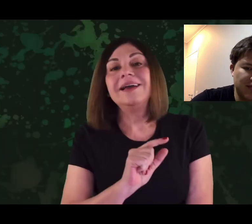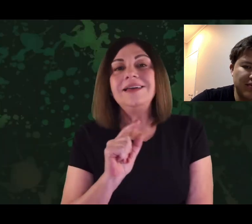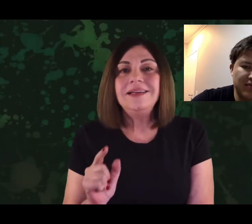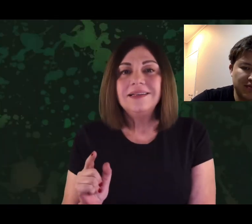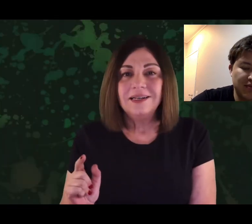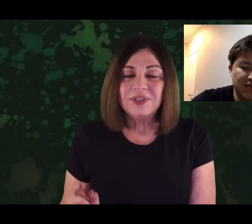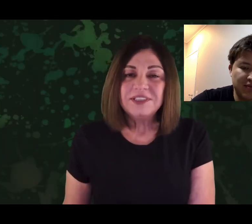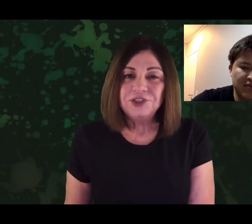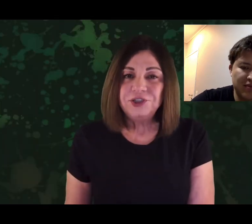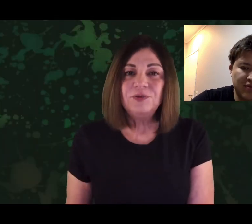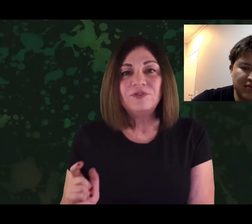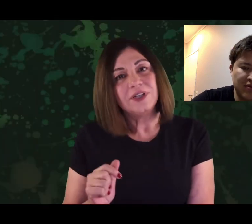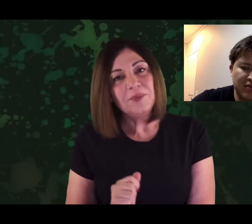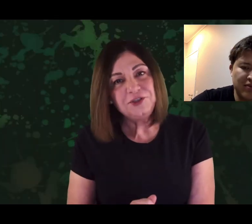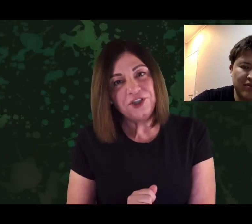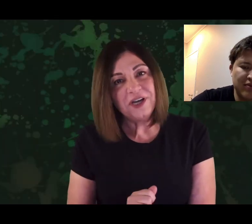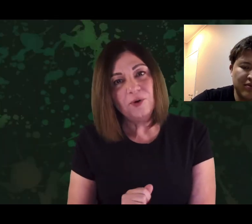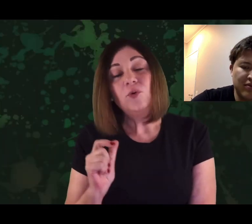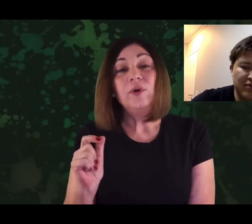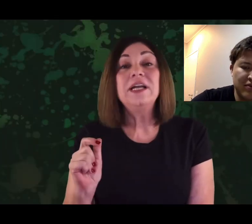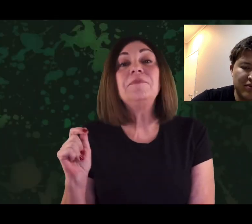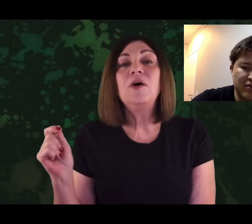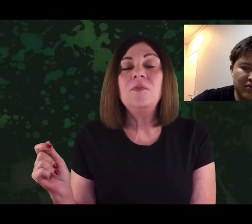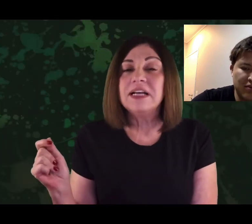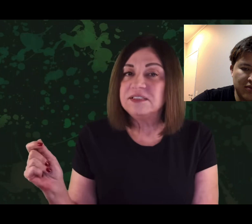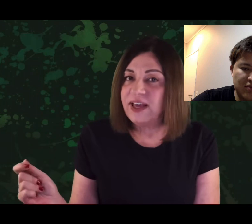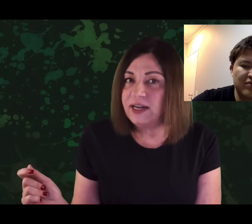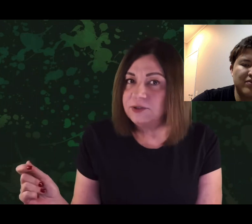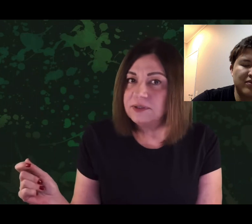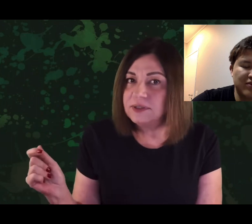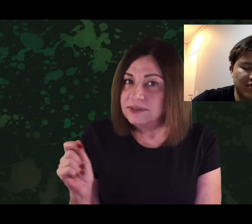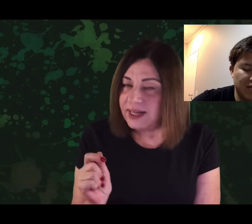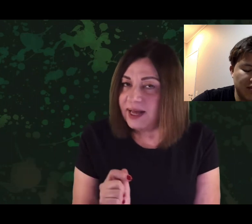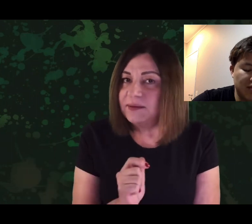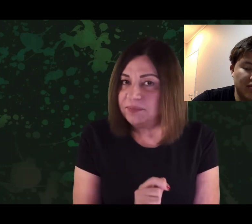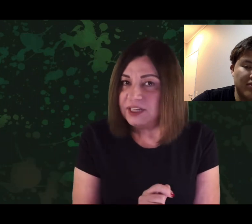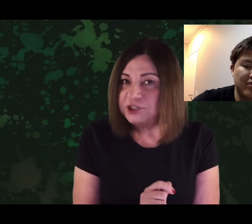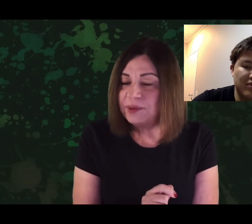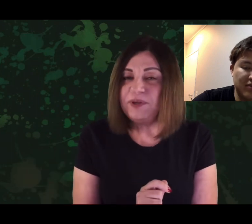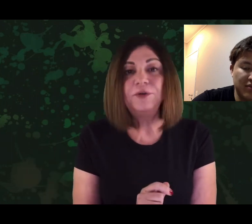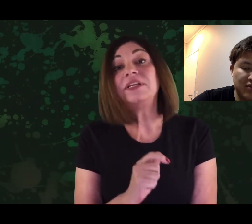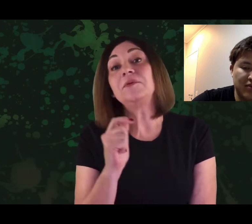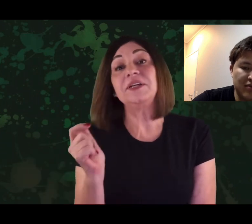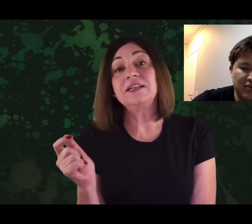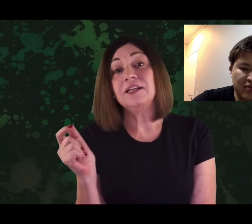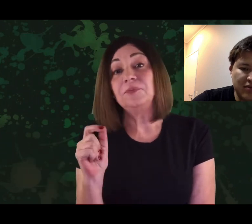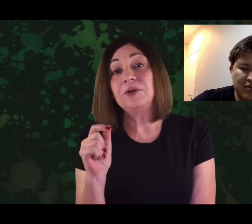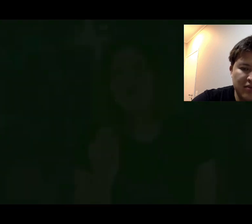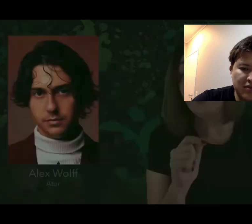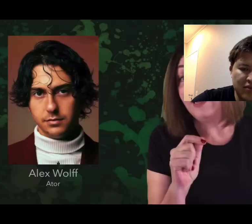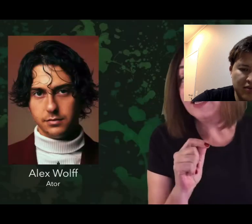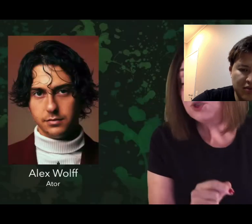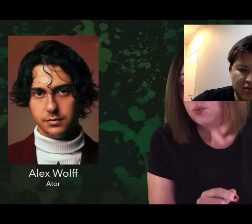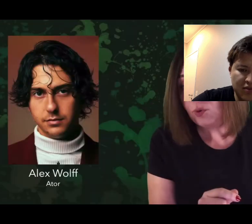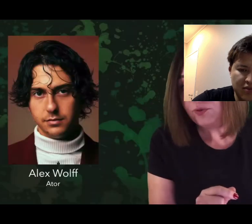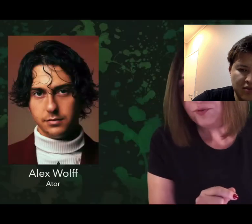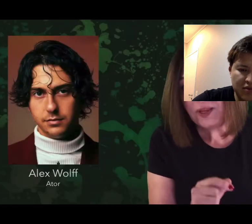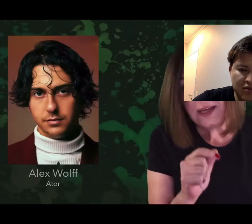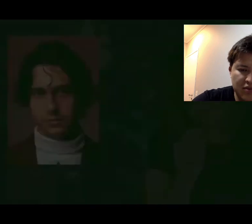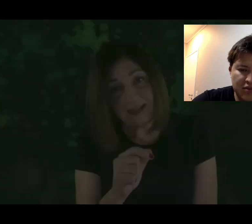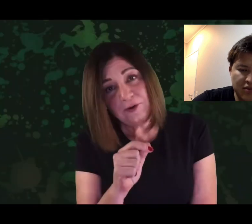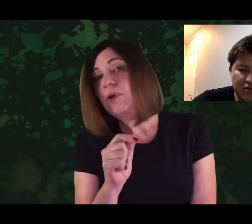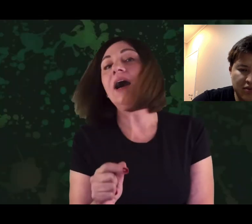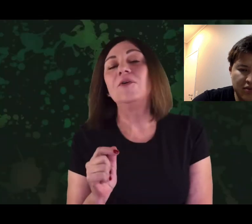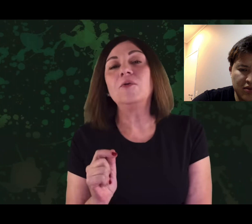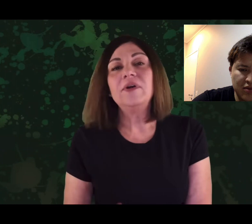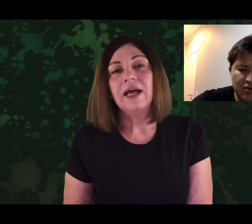Quem ainda não assistiu, eu vou dar uma dica. O irmão mais velho da Milly Shapiro, interpretado pelo Alex Wolfe,